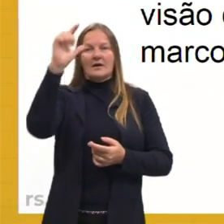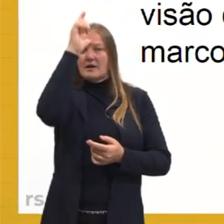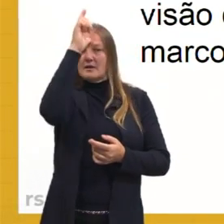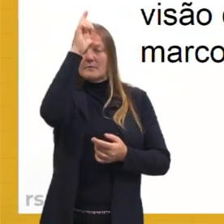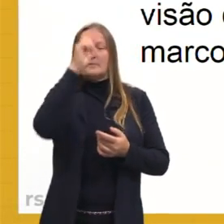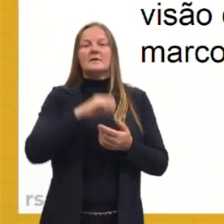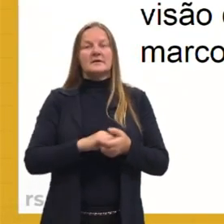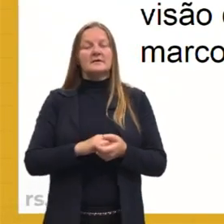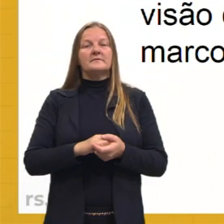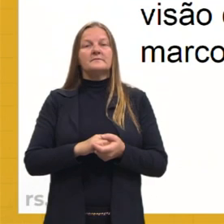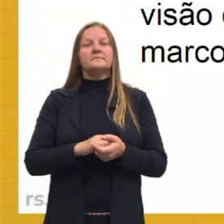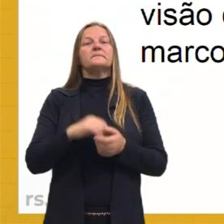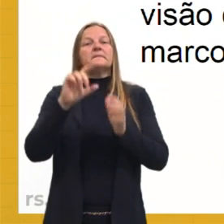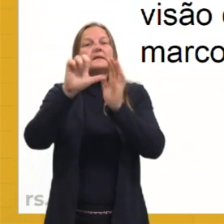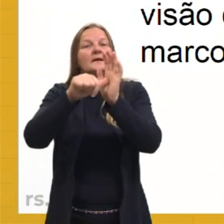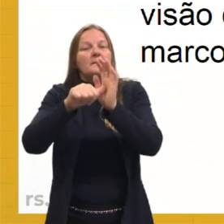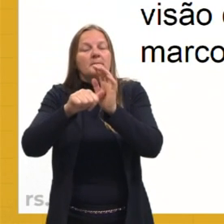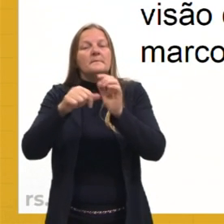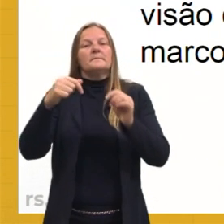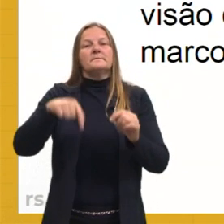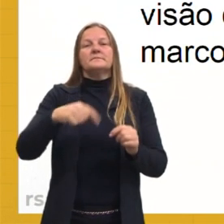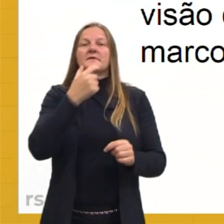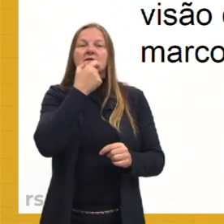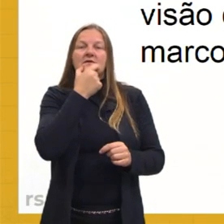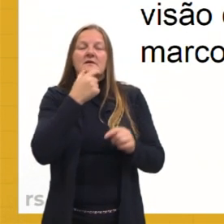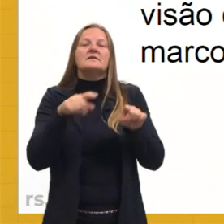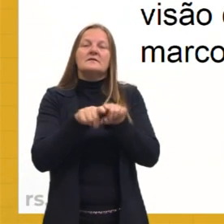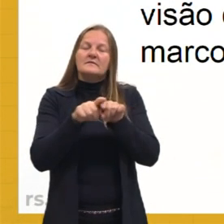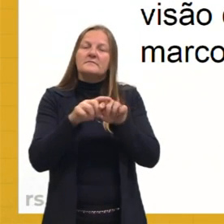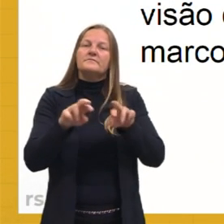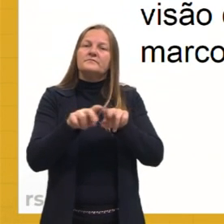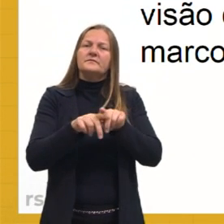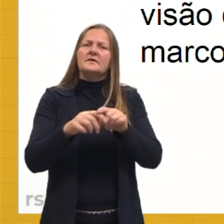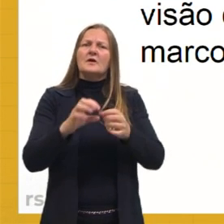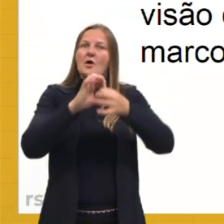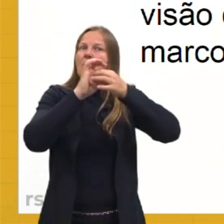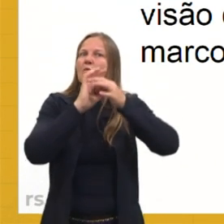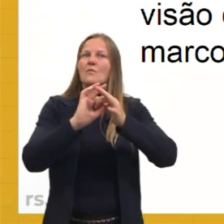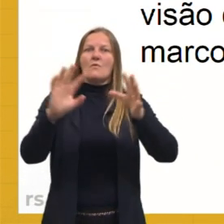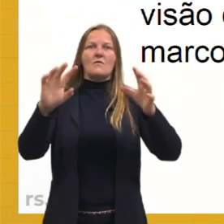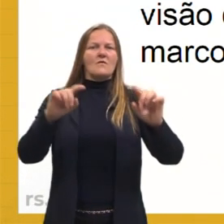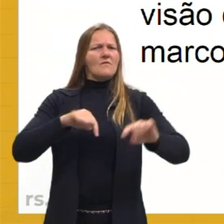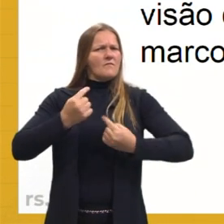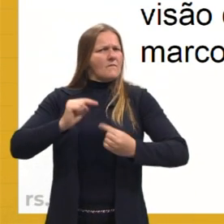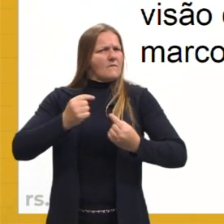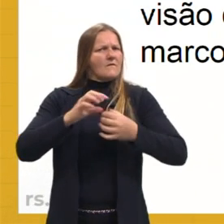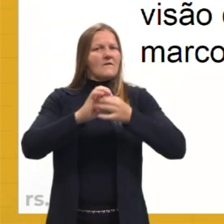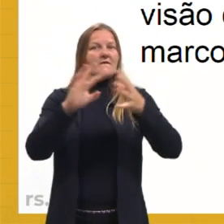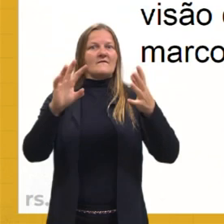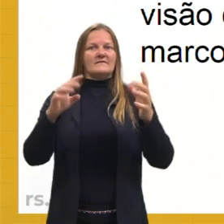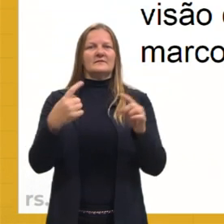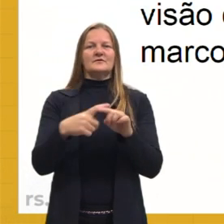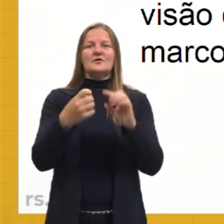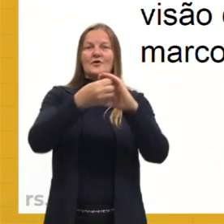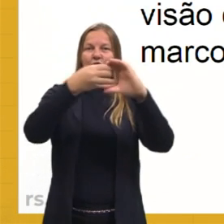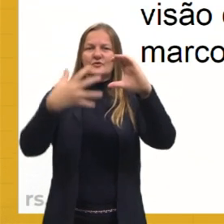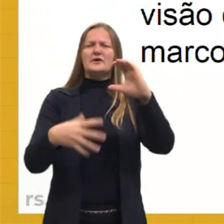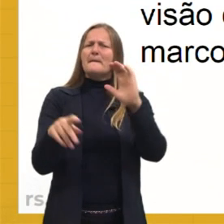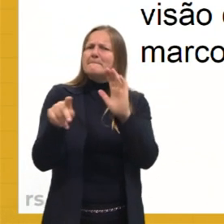França o papel de difundir o ideário de liberdade característico desse movimento. E a principal